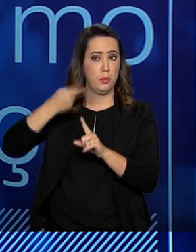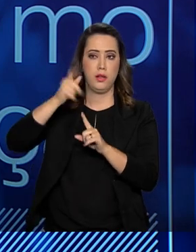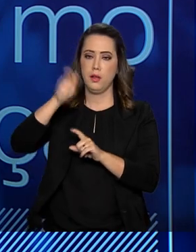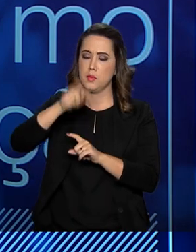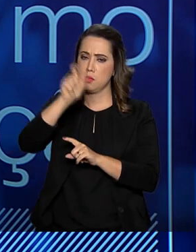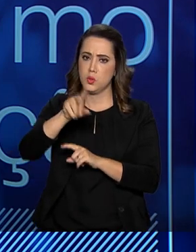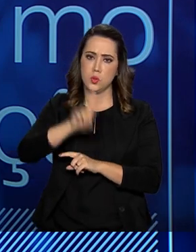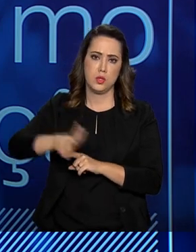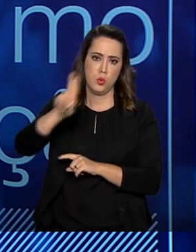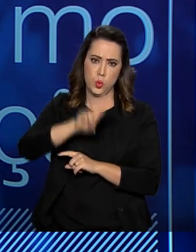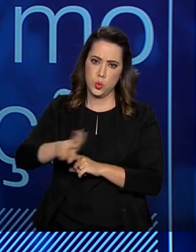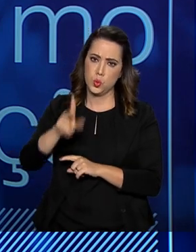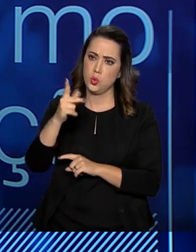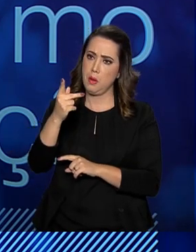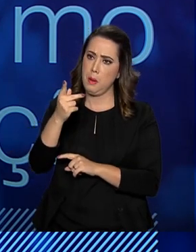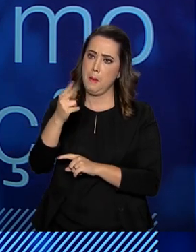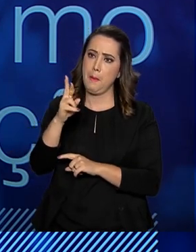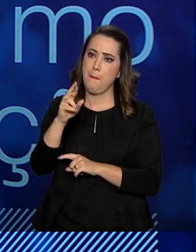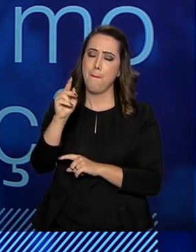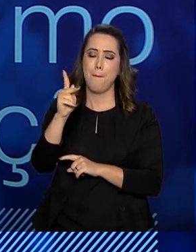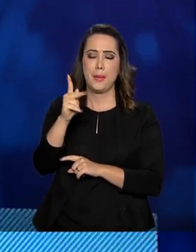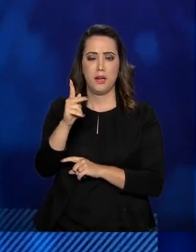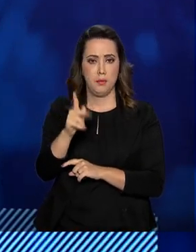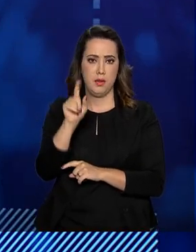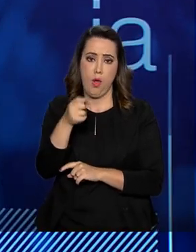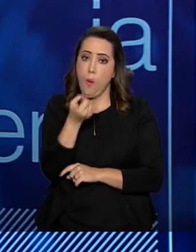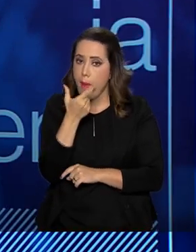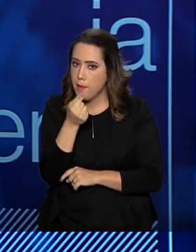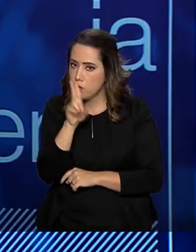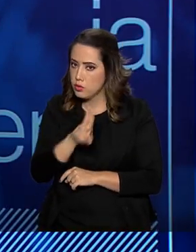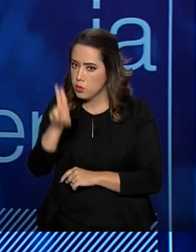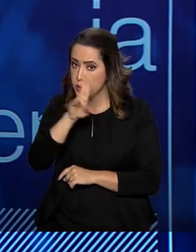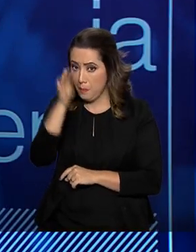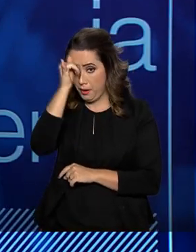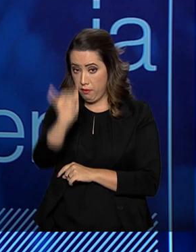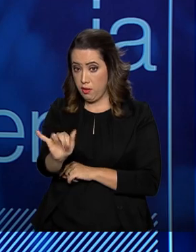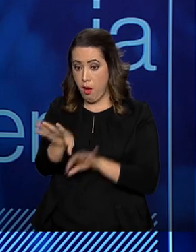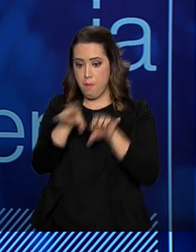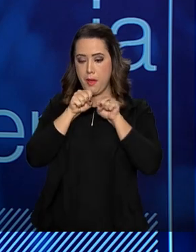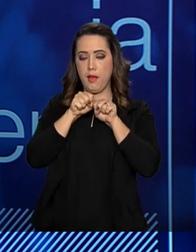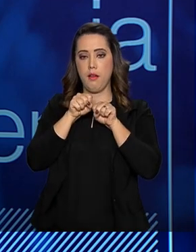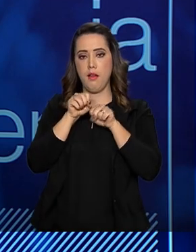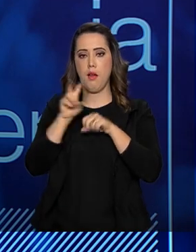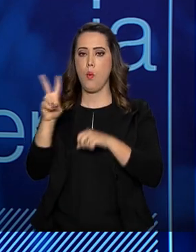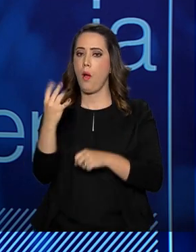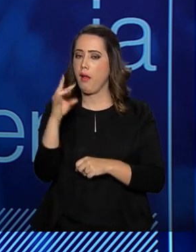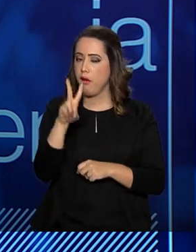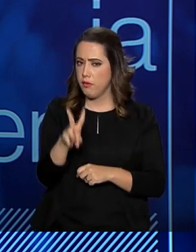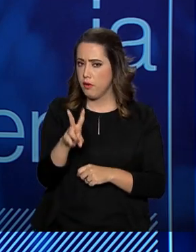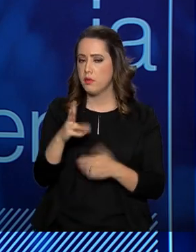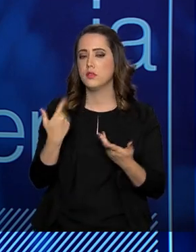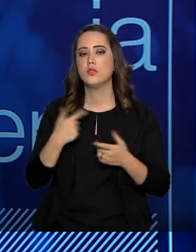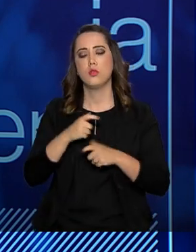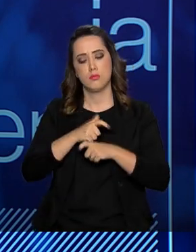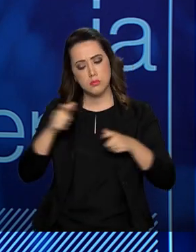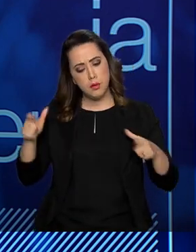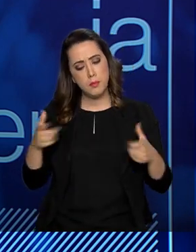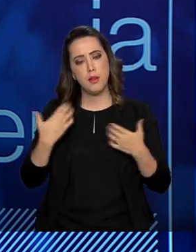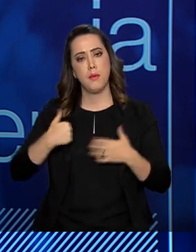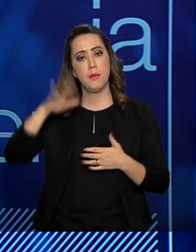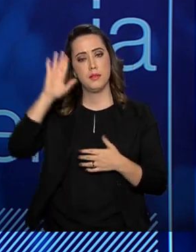que é o Truvada, que é um dos medicamentos muito utilizado e vamos trabalhar para ampliar ainda mais,